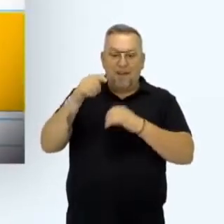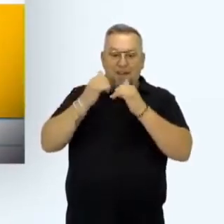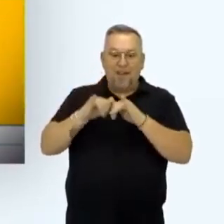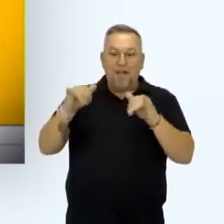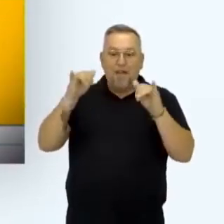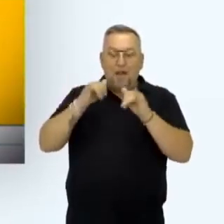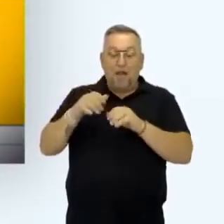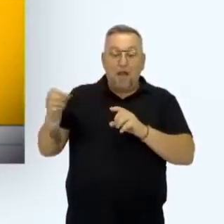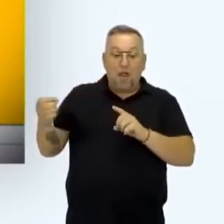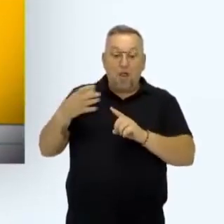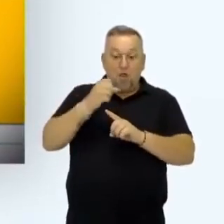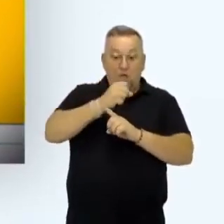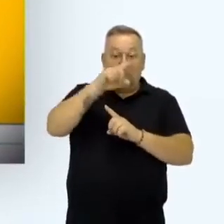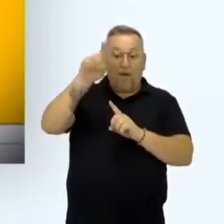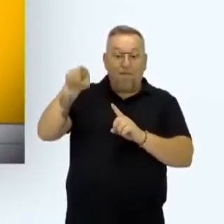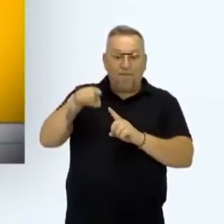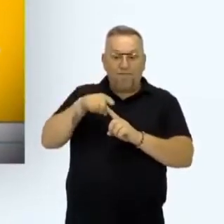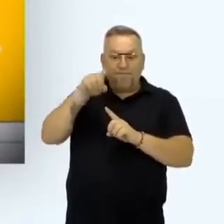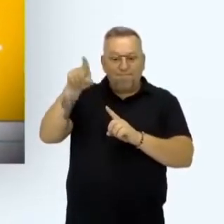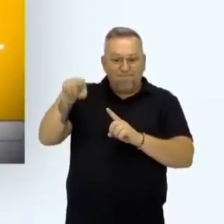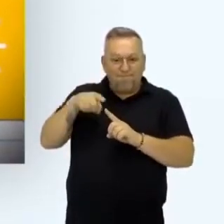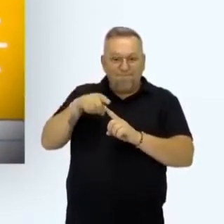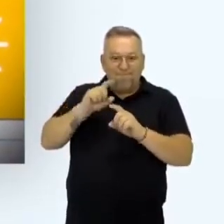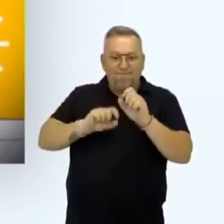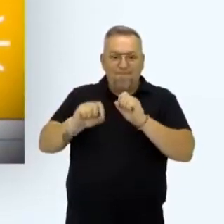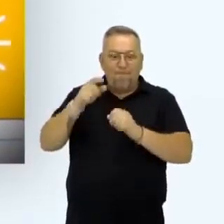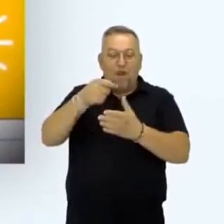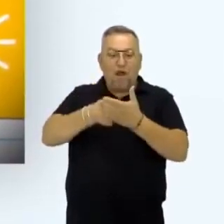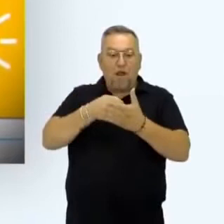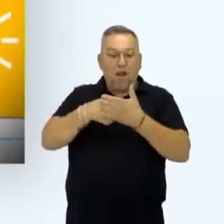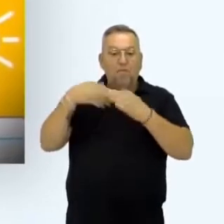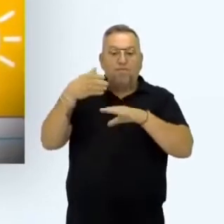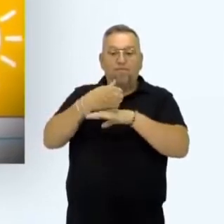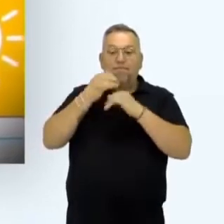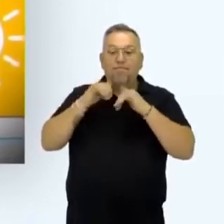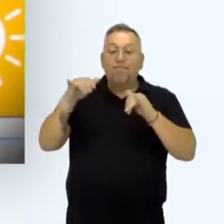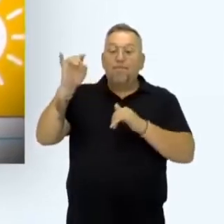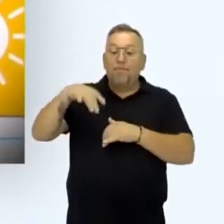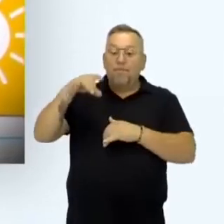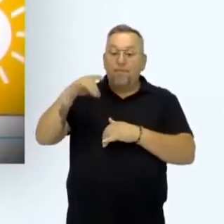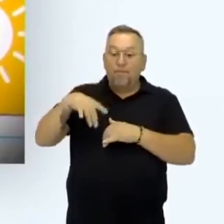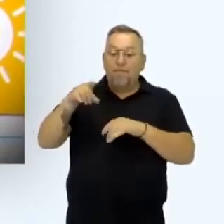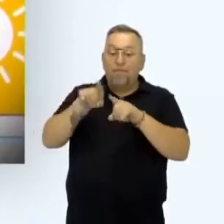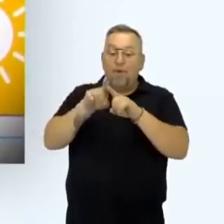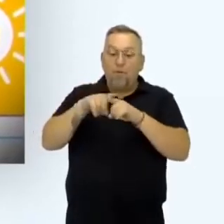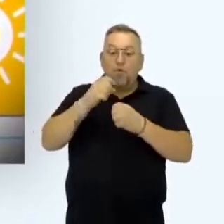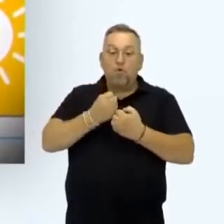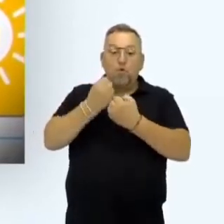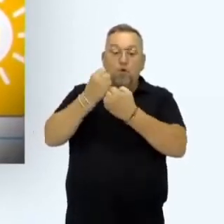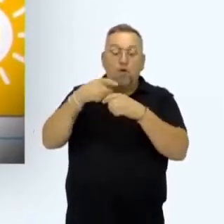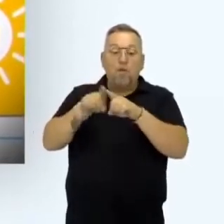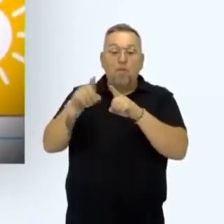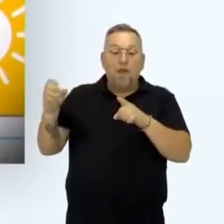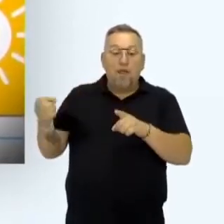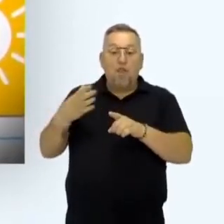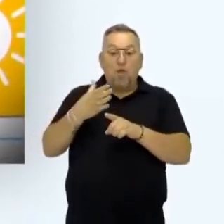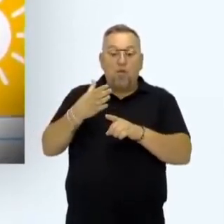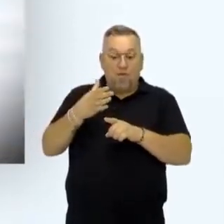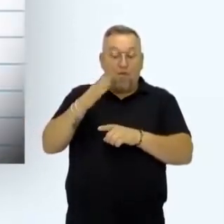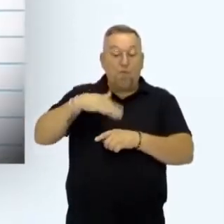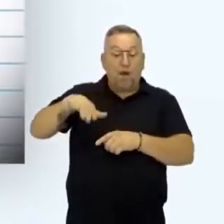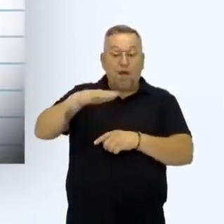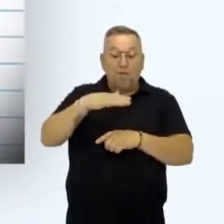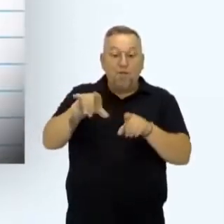energias renováveis. O foco do sétimo objetivo é garantir acesso à energia barata, confiável, sustentável e renovável para